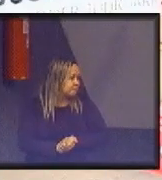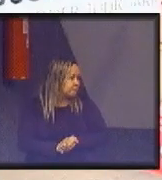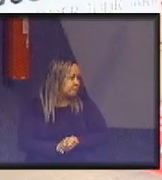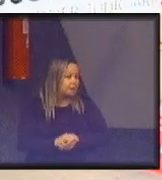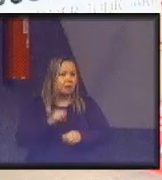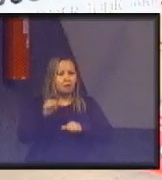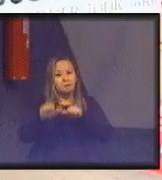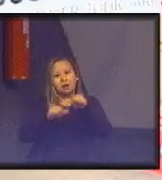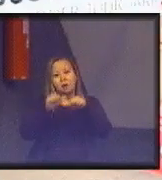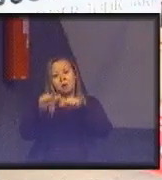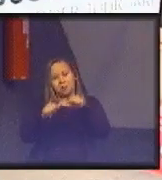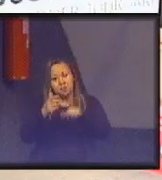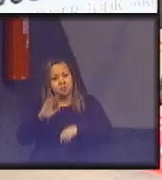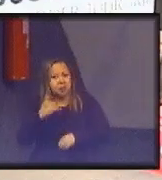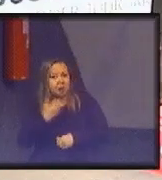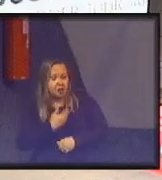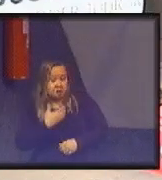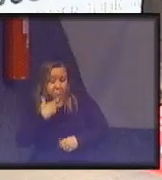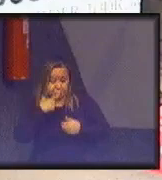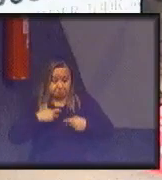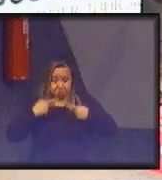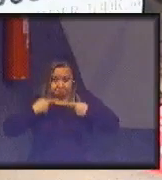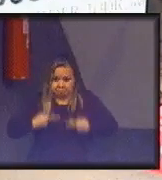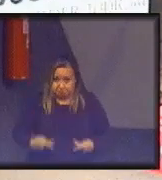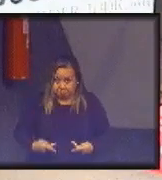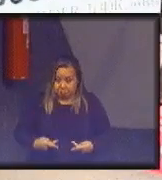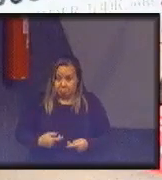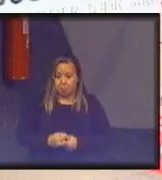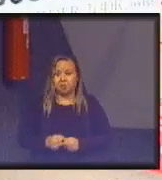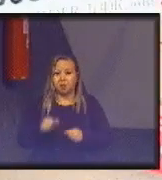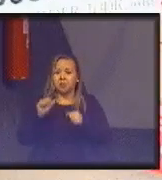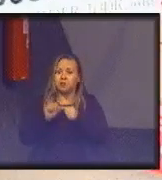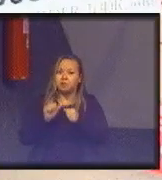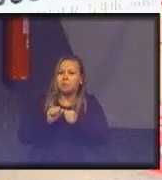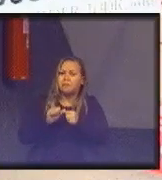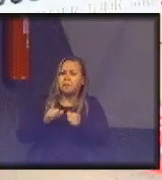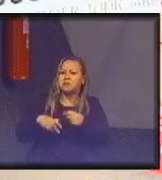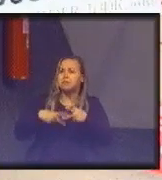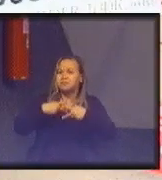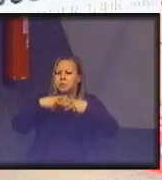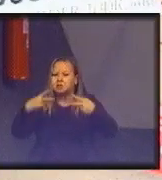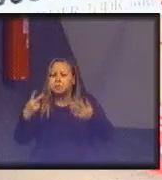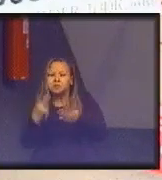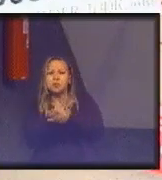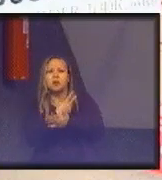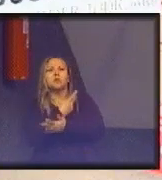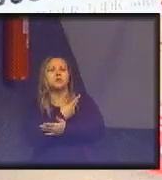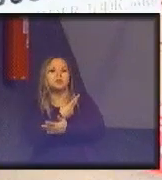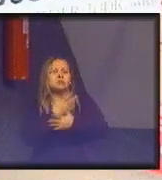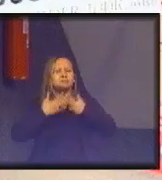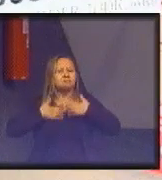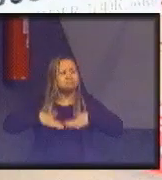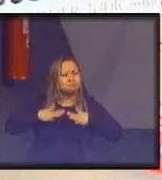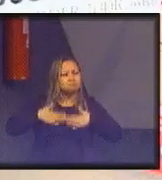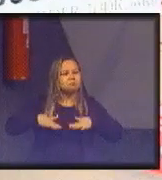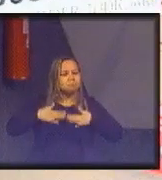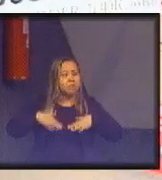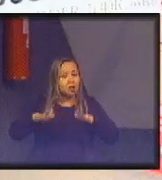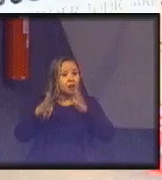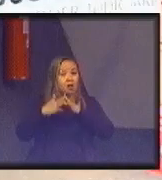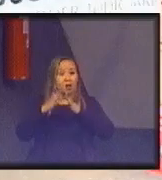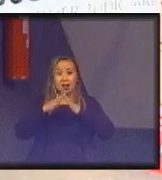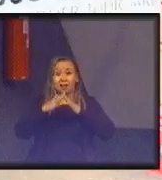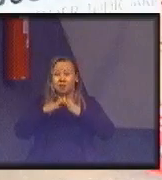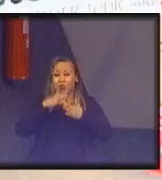modificar o nosso comportamento, para fazer com que as coisas aconteçam suavemente. A casa já